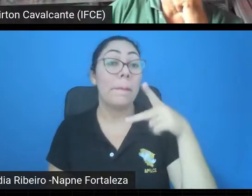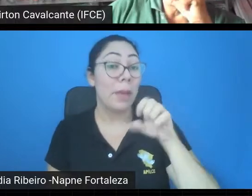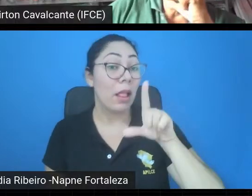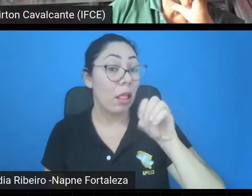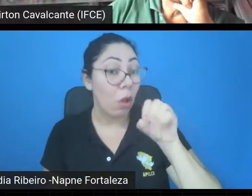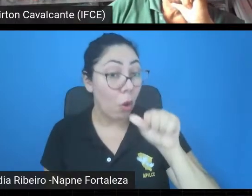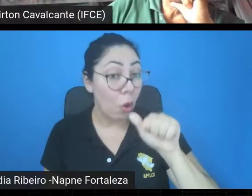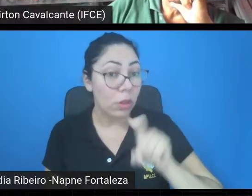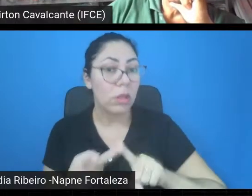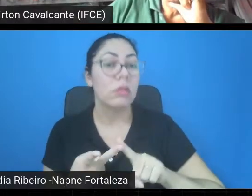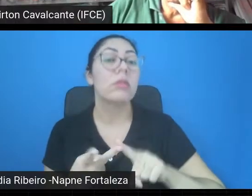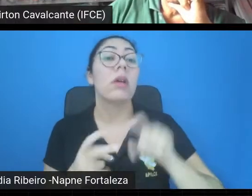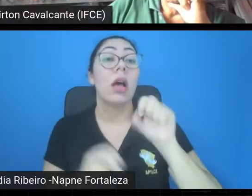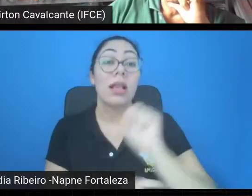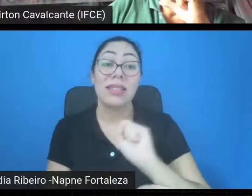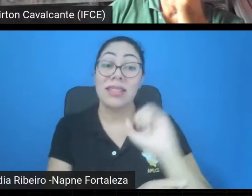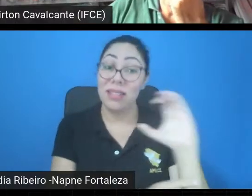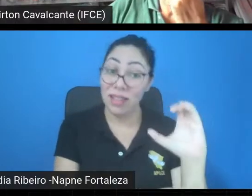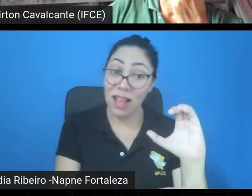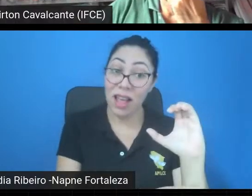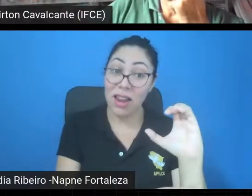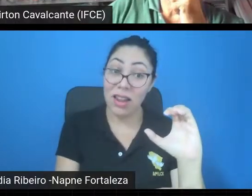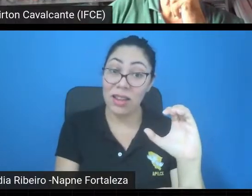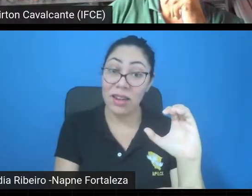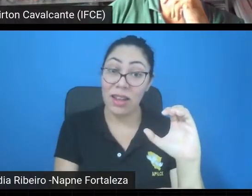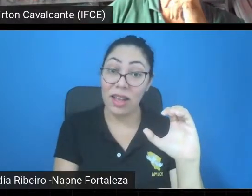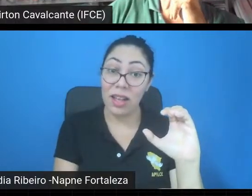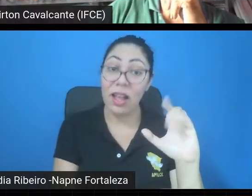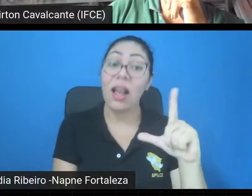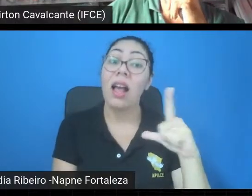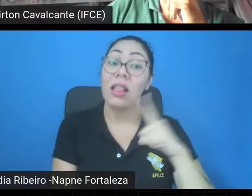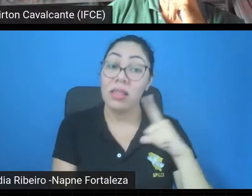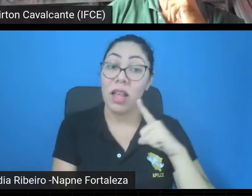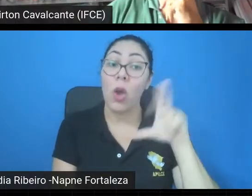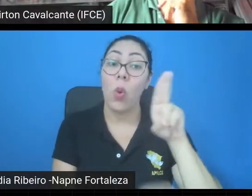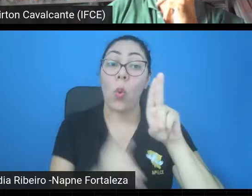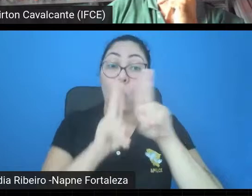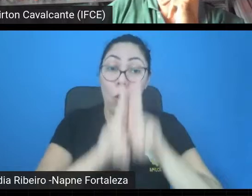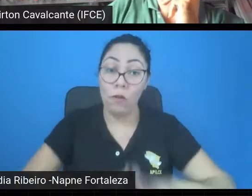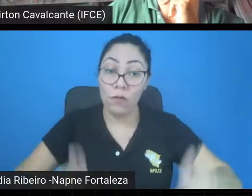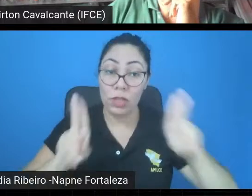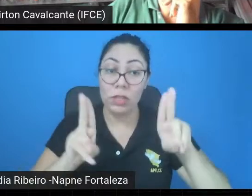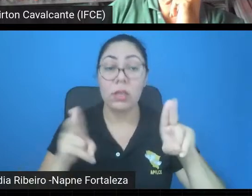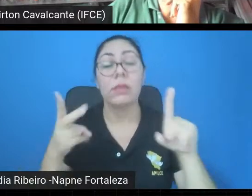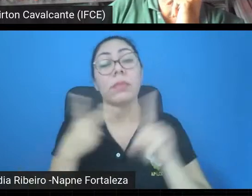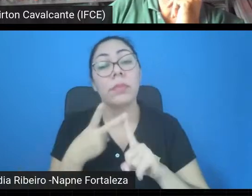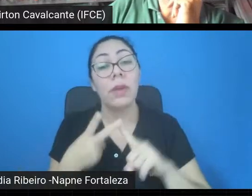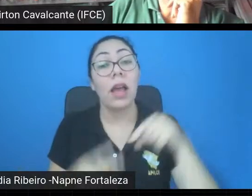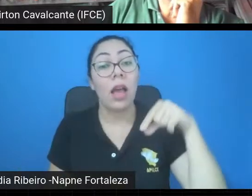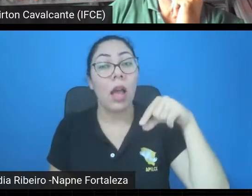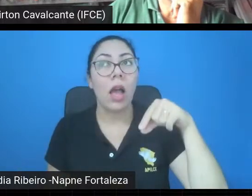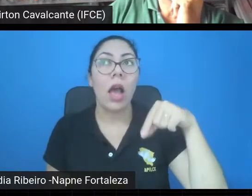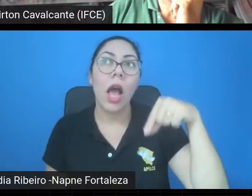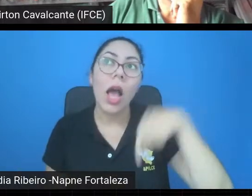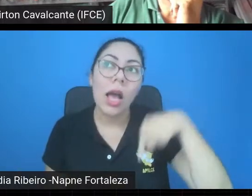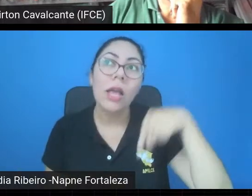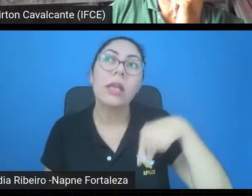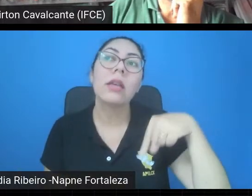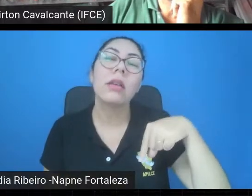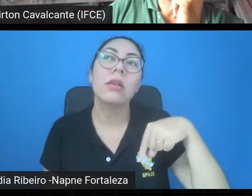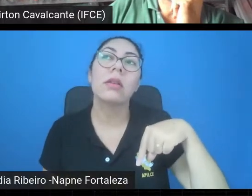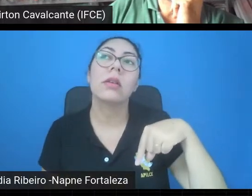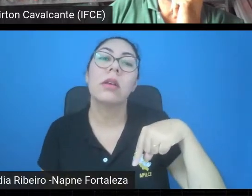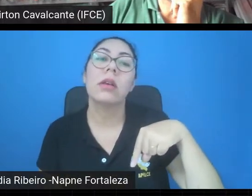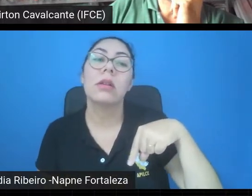Santa Catarina tem a Universidade Federal, aqui em São Paulo tem a USP, só na cidade de São Paulo tem a